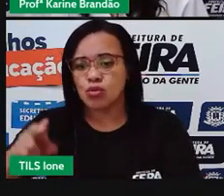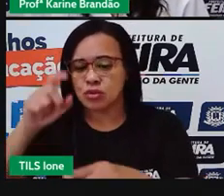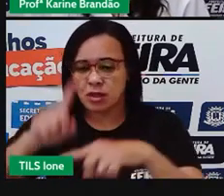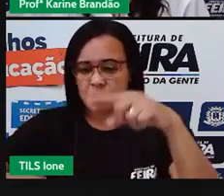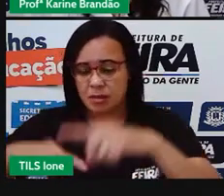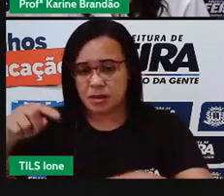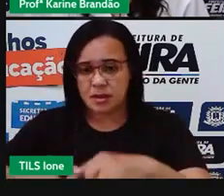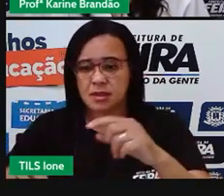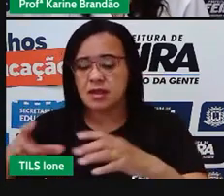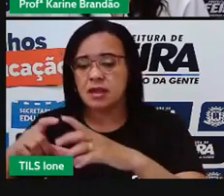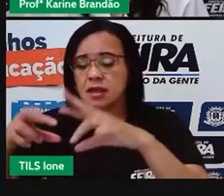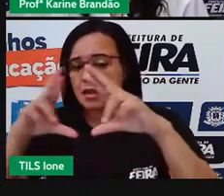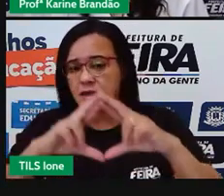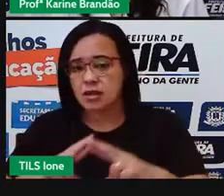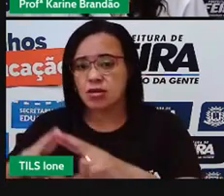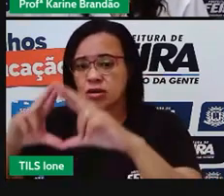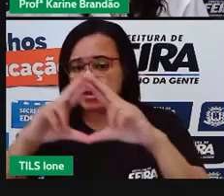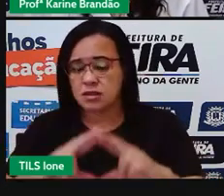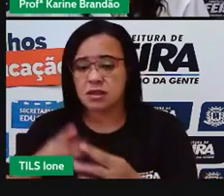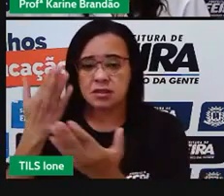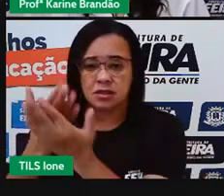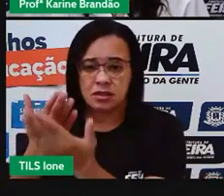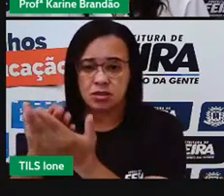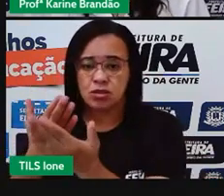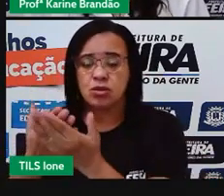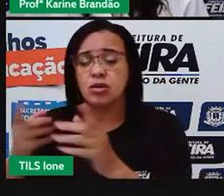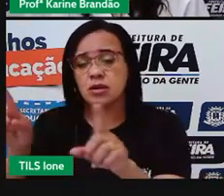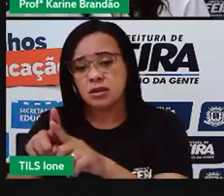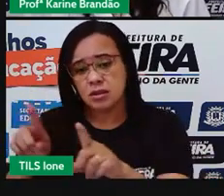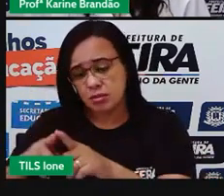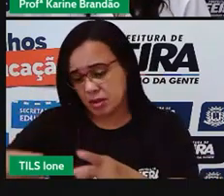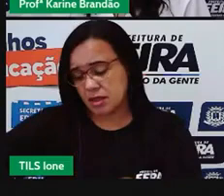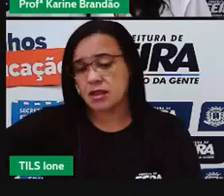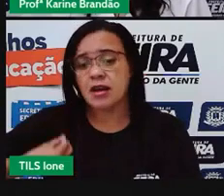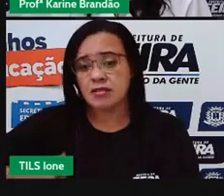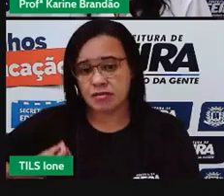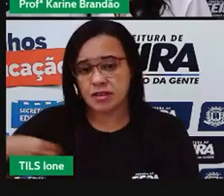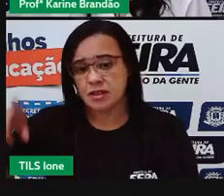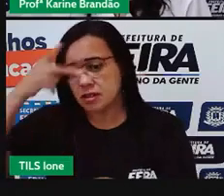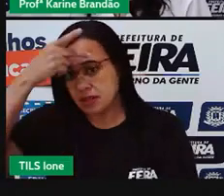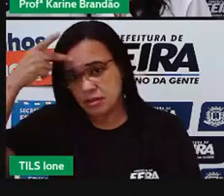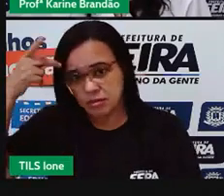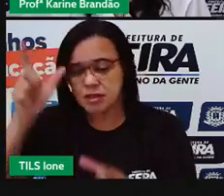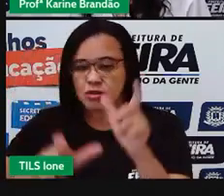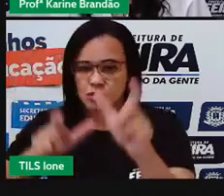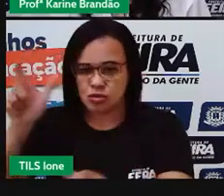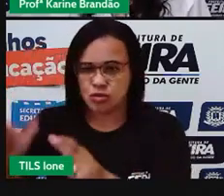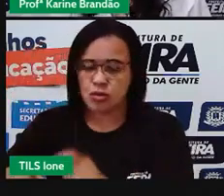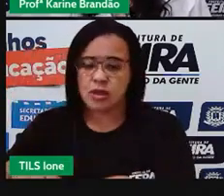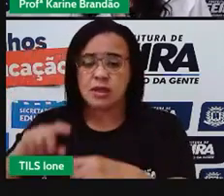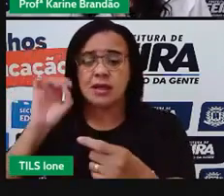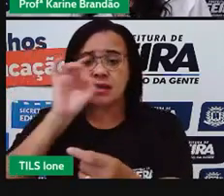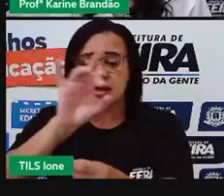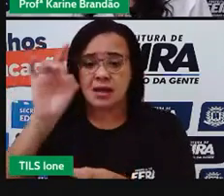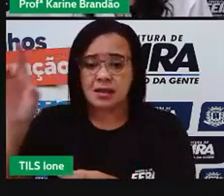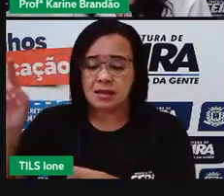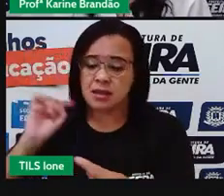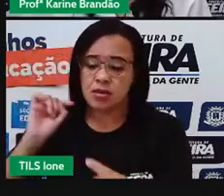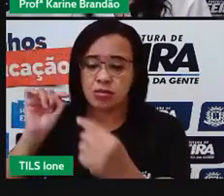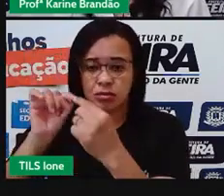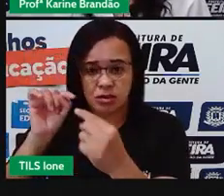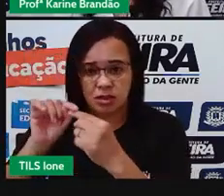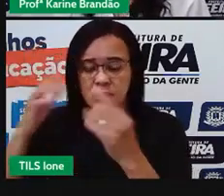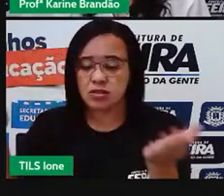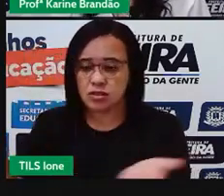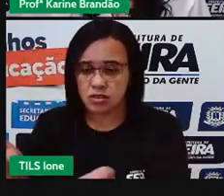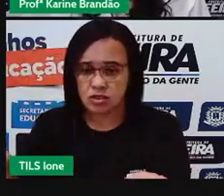escola e ou na vida cotidiana. Então, esses objetivos, eu quero que vocês saiam daqui, da